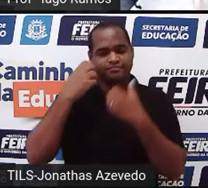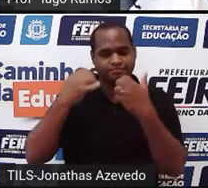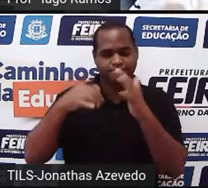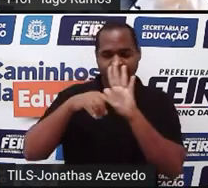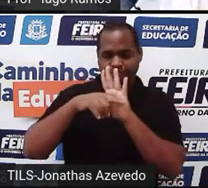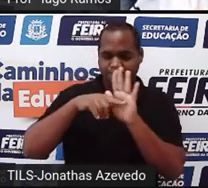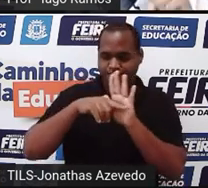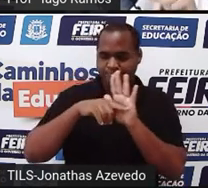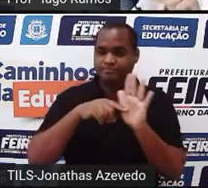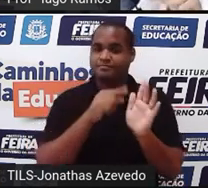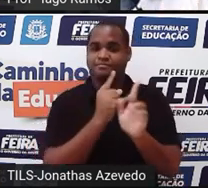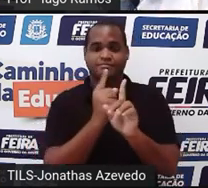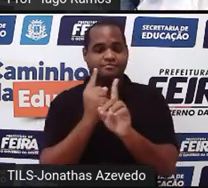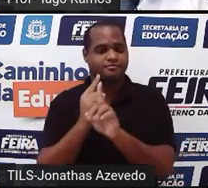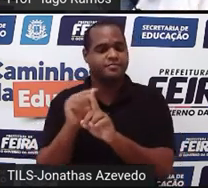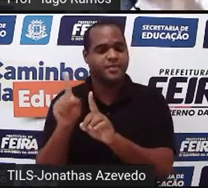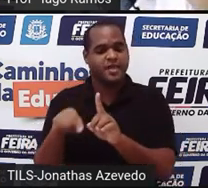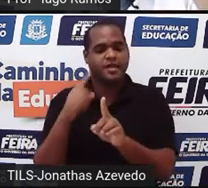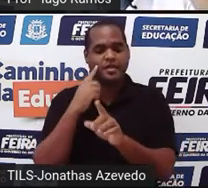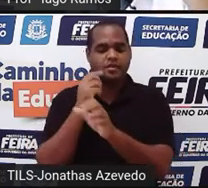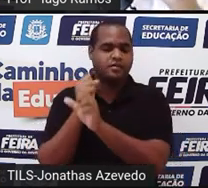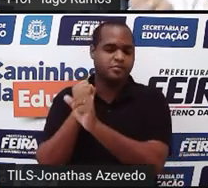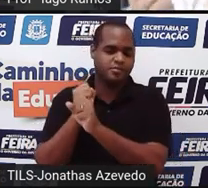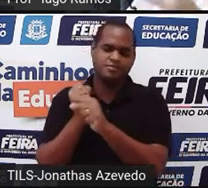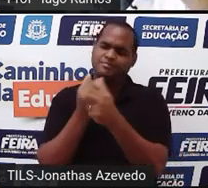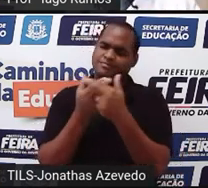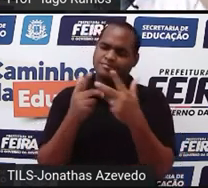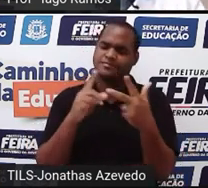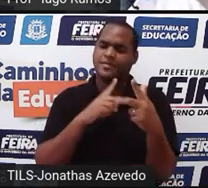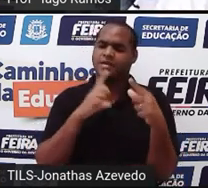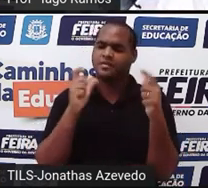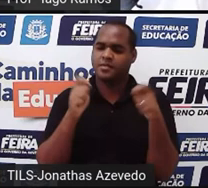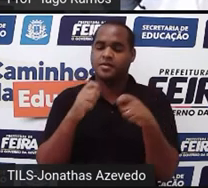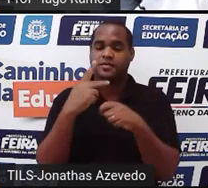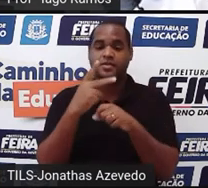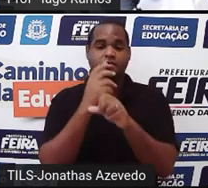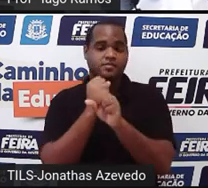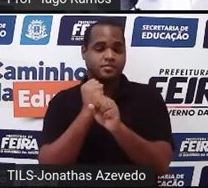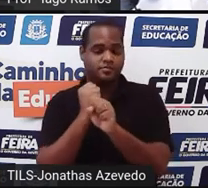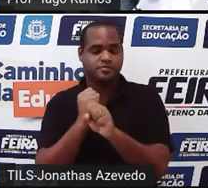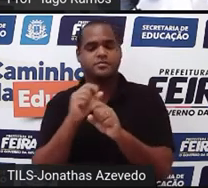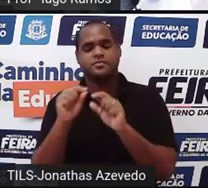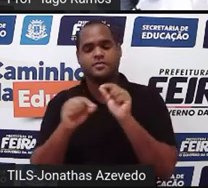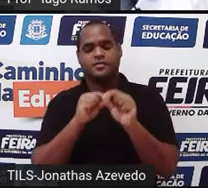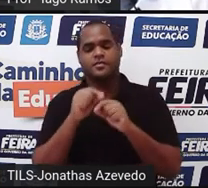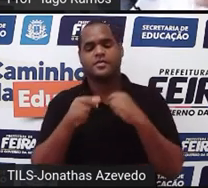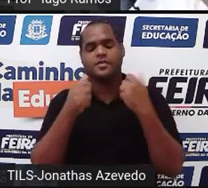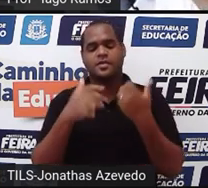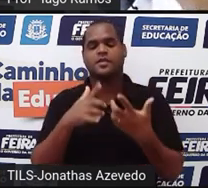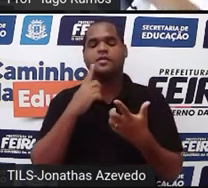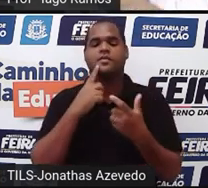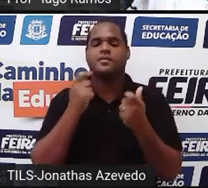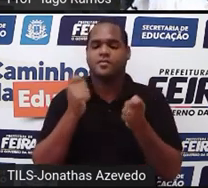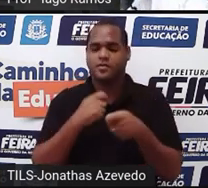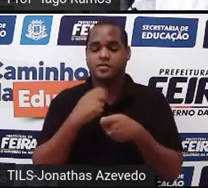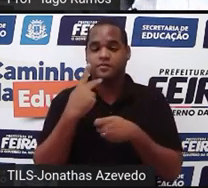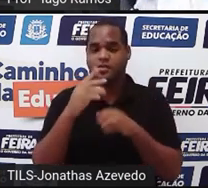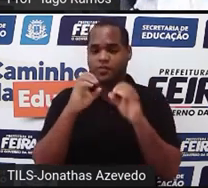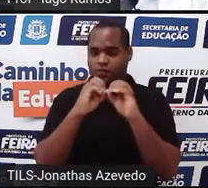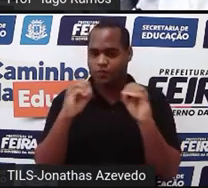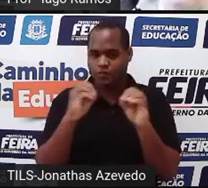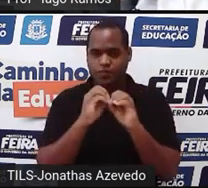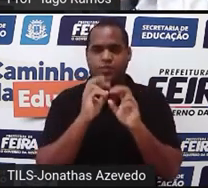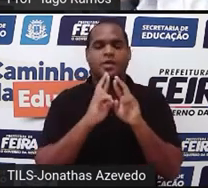aí, vale para qualquer sistema que for formado com equações equivalentes, aquelas que vão zerar na